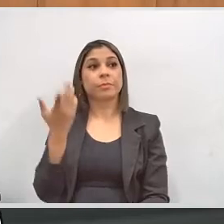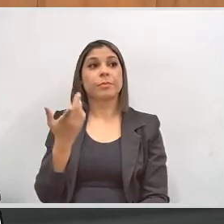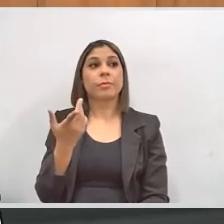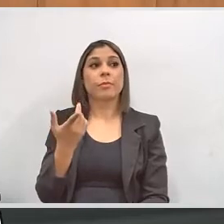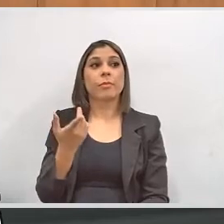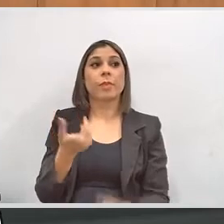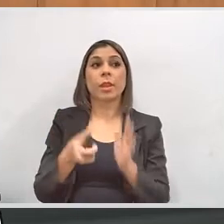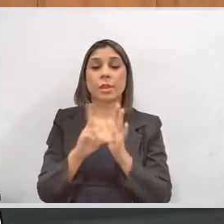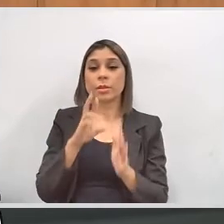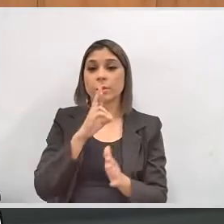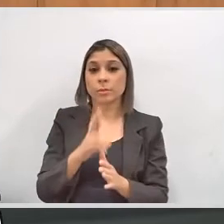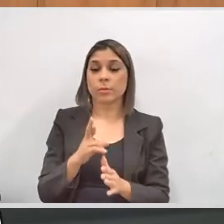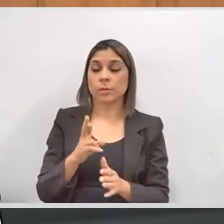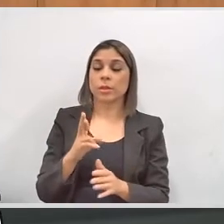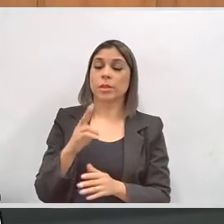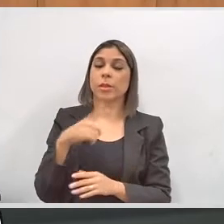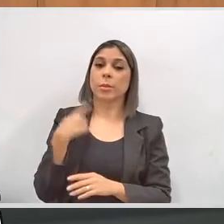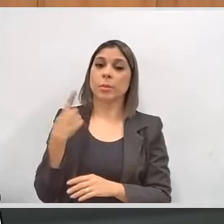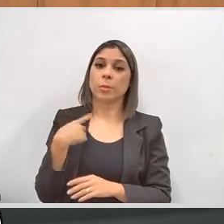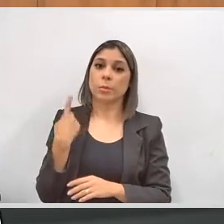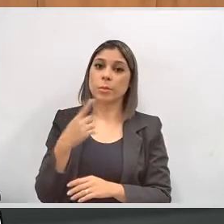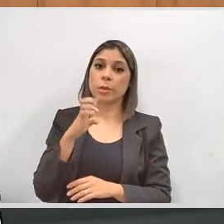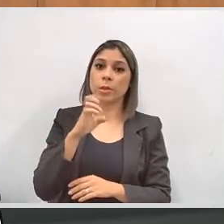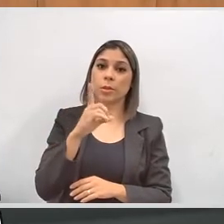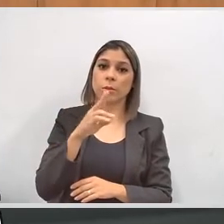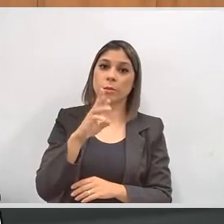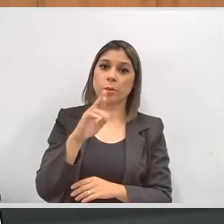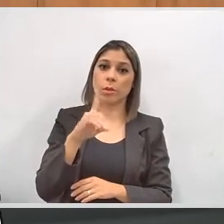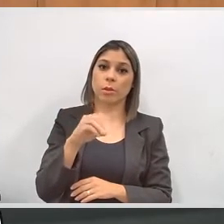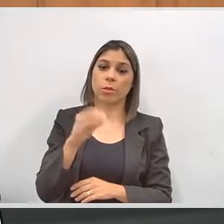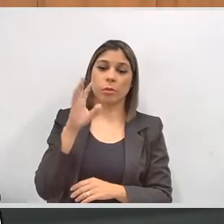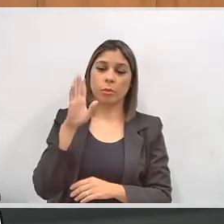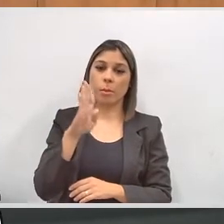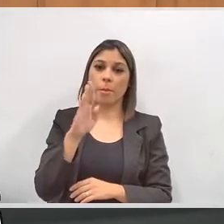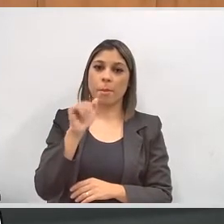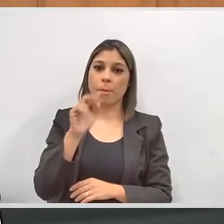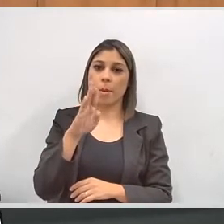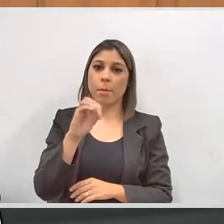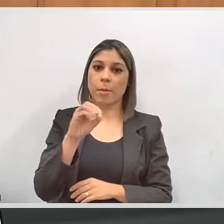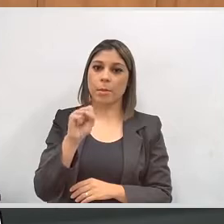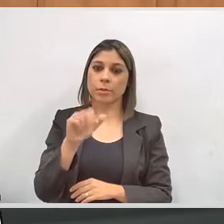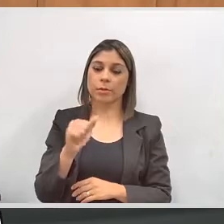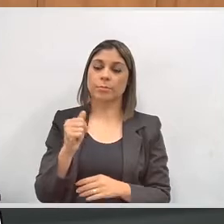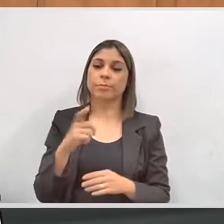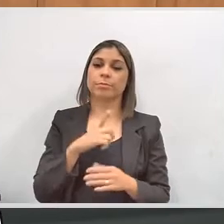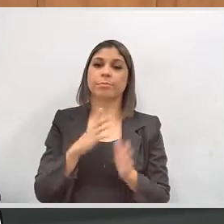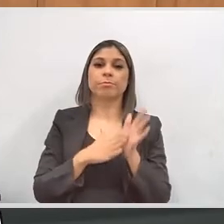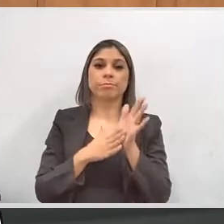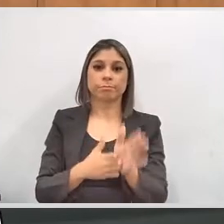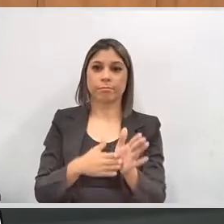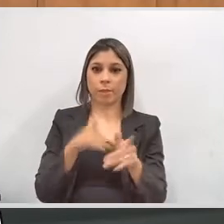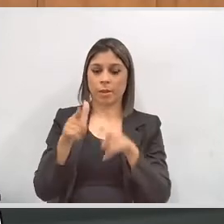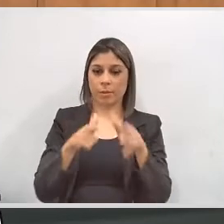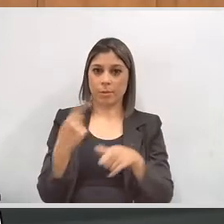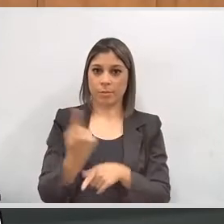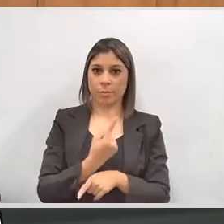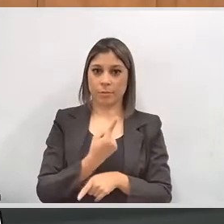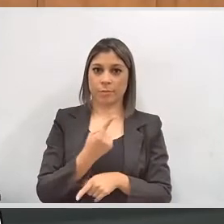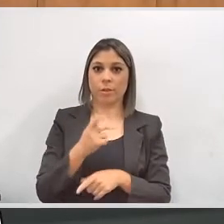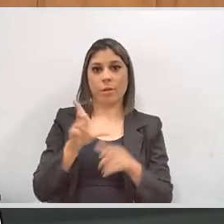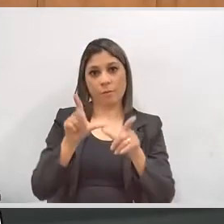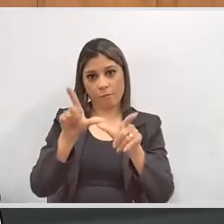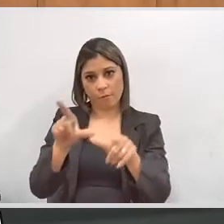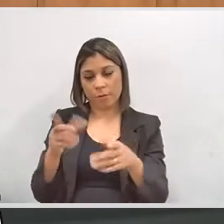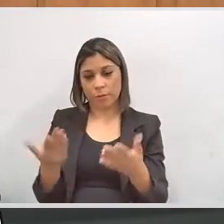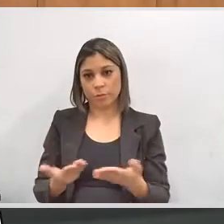da resposta, o deputado Eduardo Barbosa, eu tenho certeza que muitos aqui conhecem, está acompanhando também os nossos trabalhos.